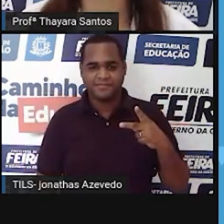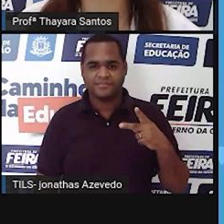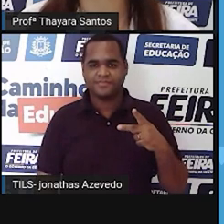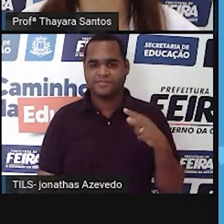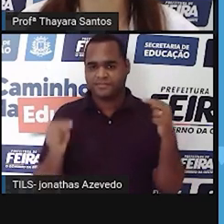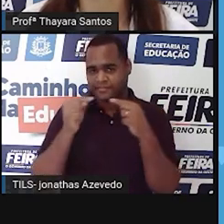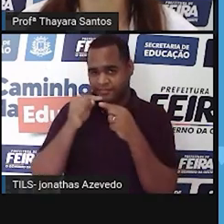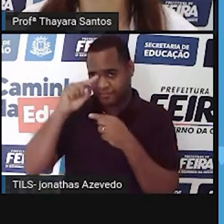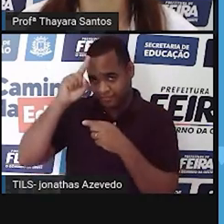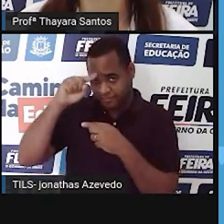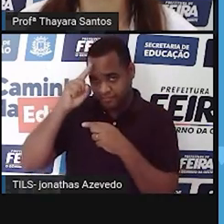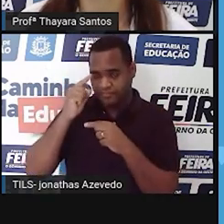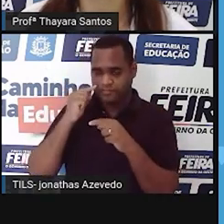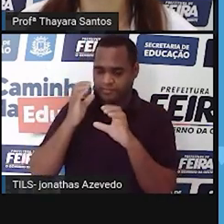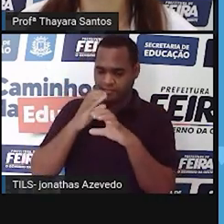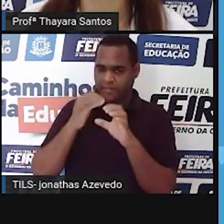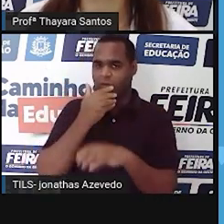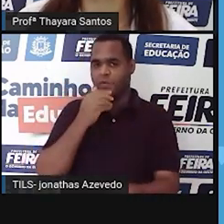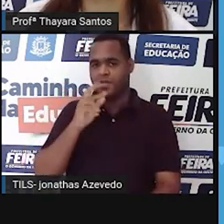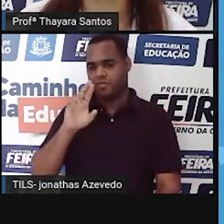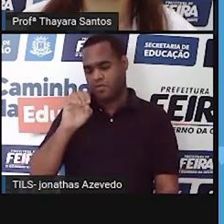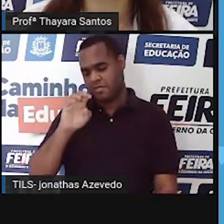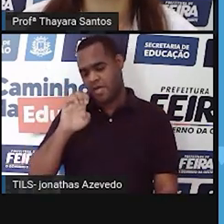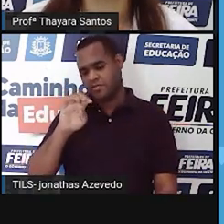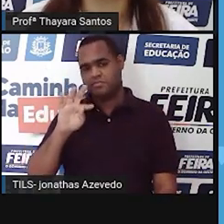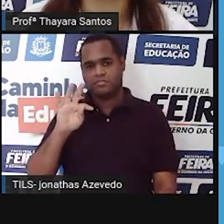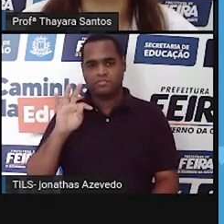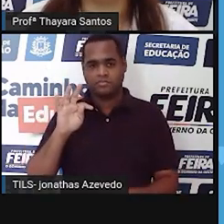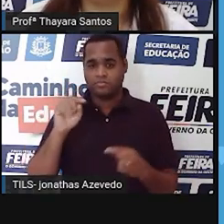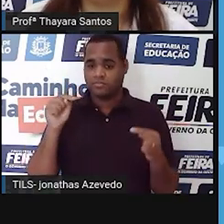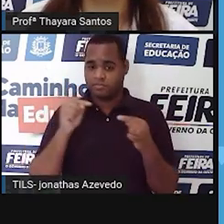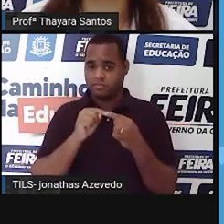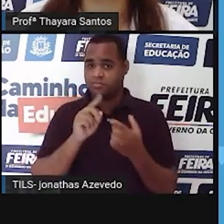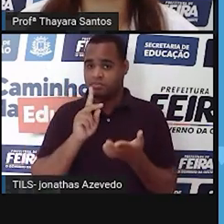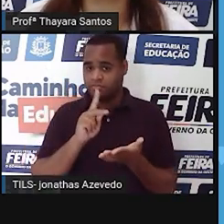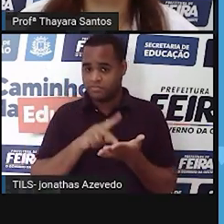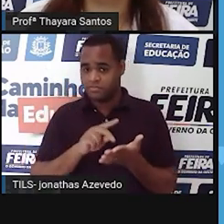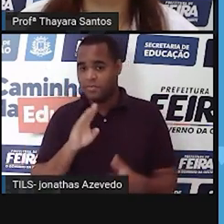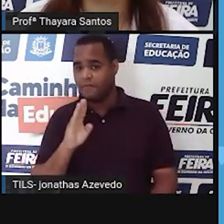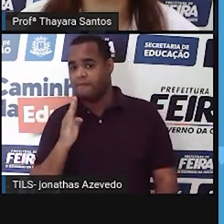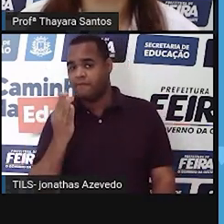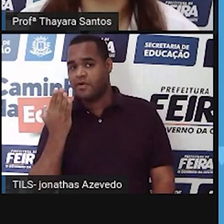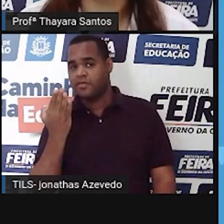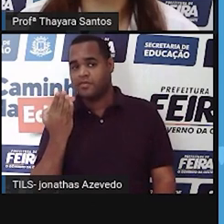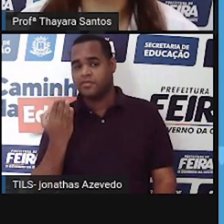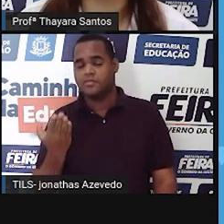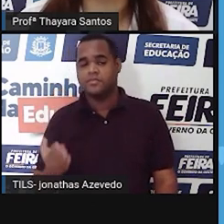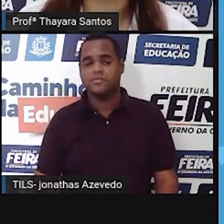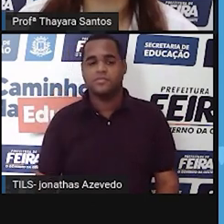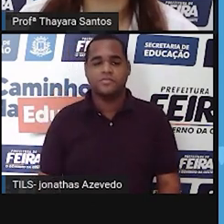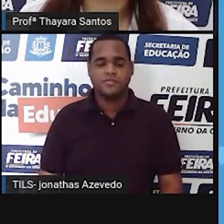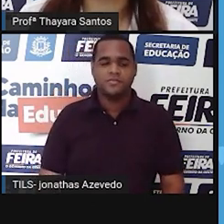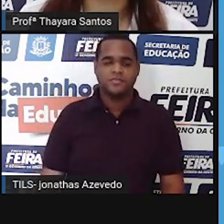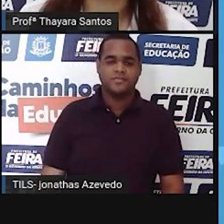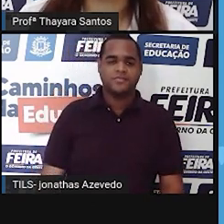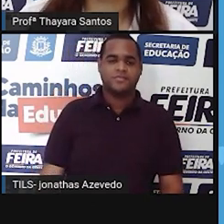Atribui-se a invenção do microscópio a Robert Ruh. Essa afirmação é verdadeira ou é falsa?